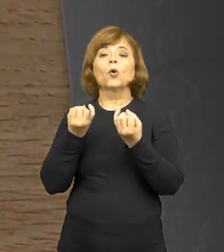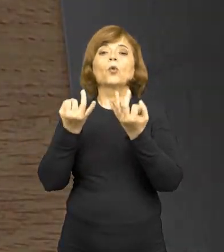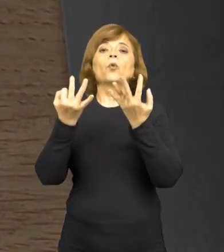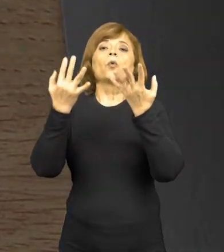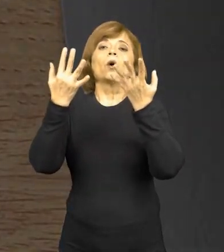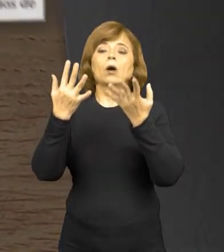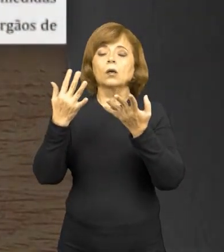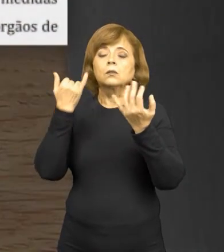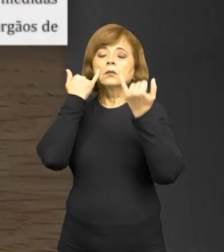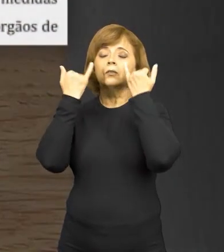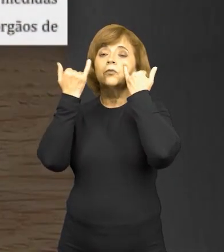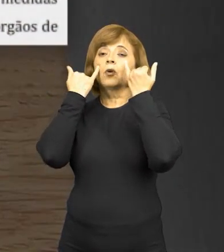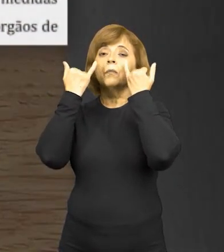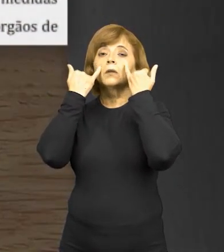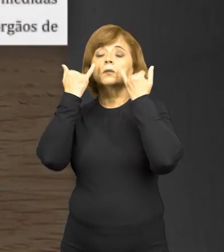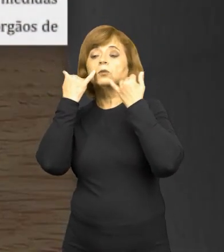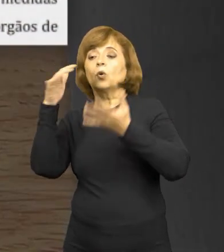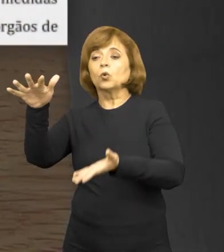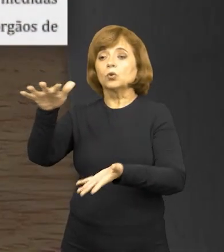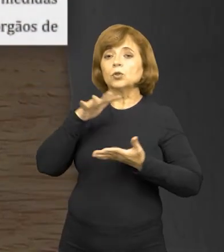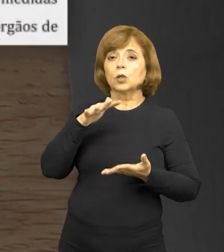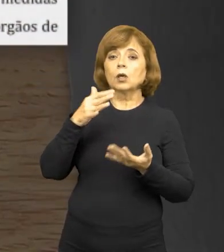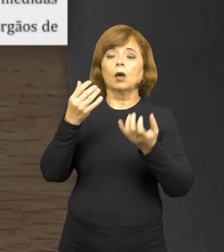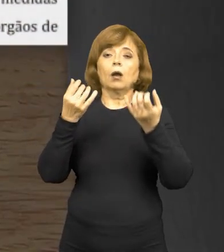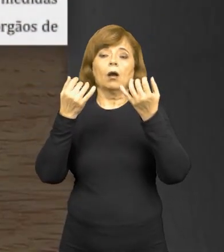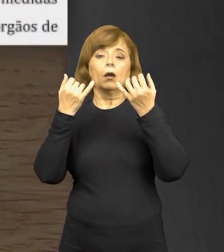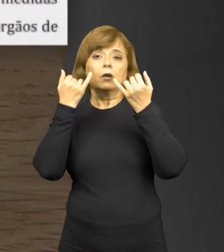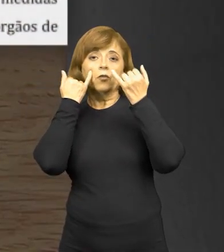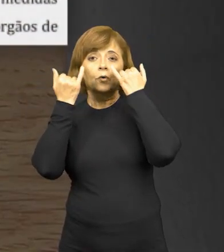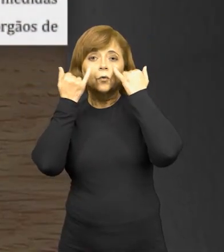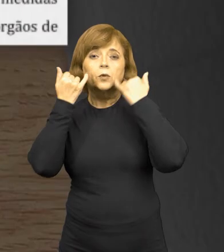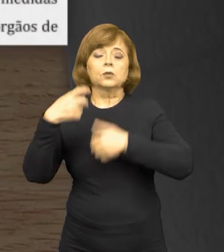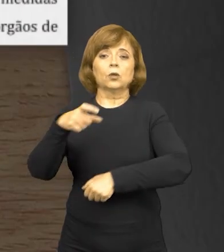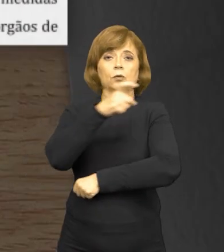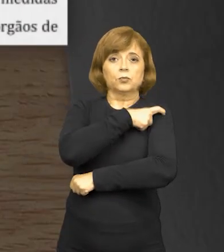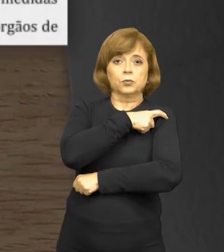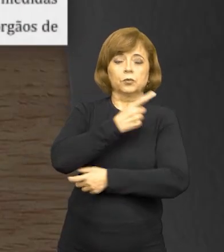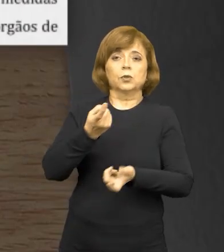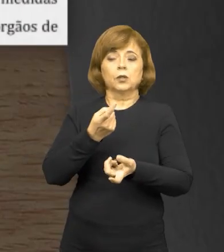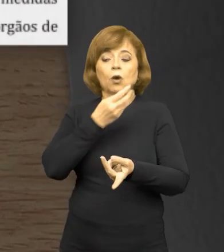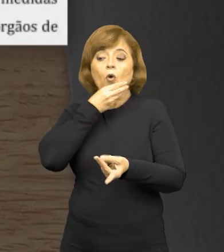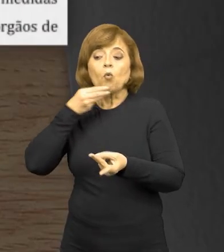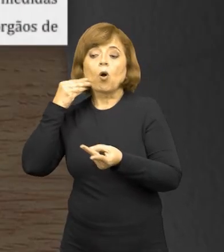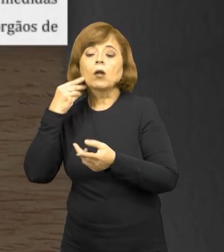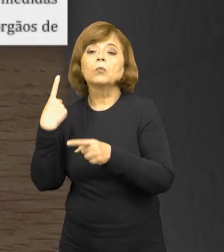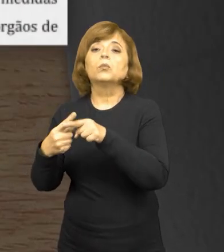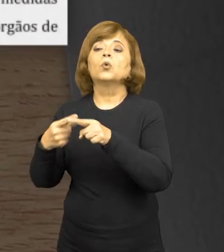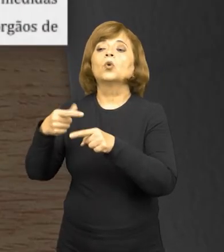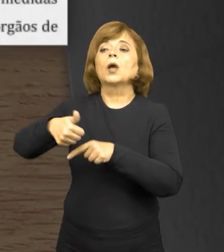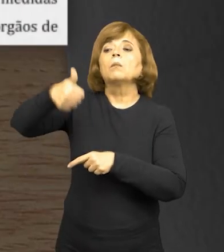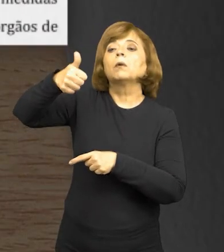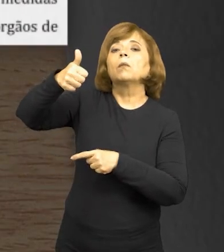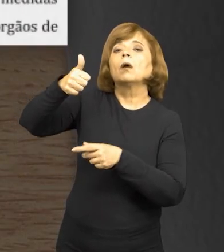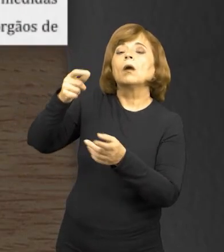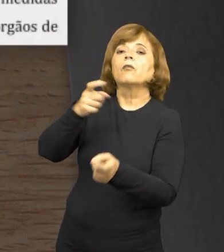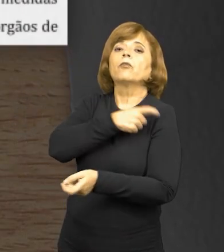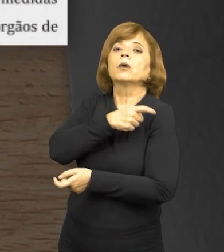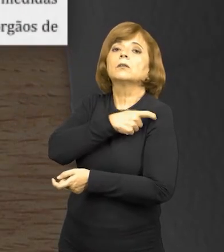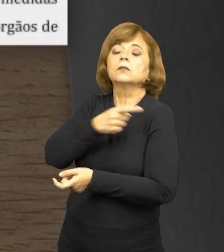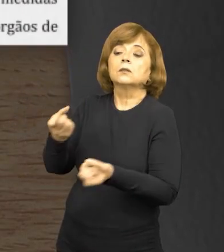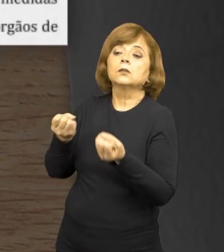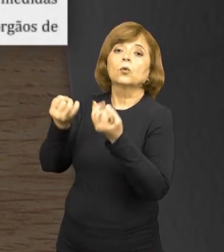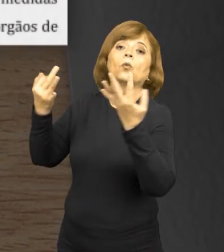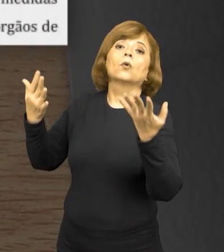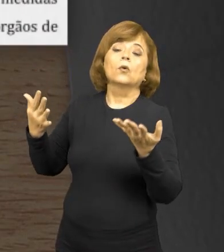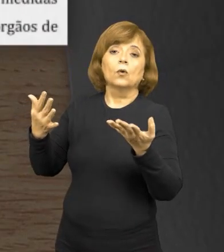relacionadas à vacinação, as pessoas que foram vacinadas, a qualificação dessas pessoas e o motivo da prioridade que as